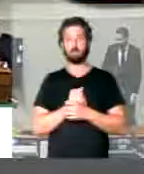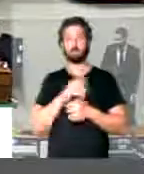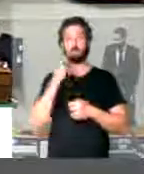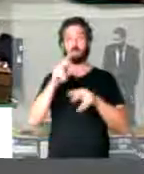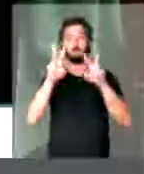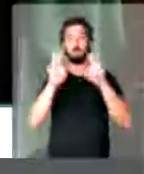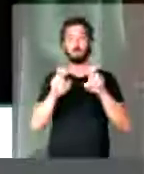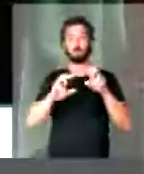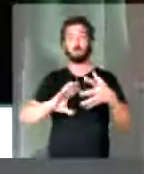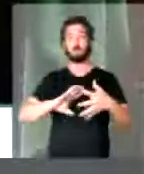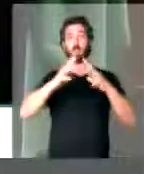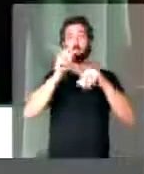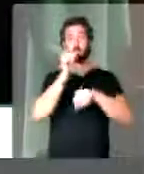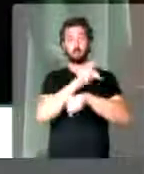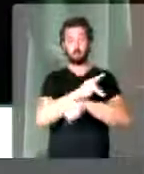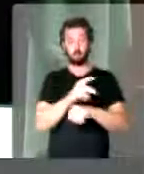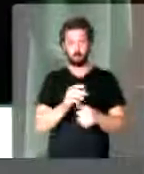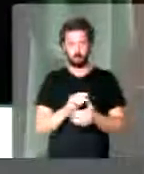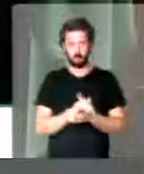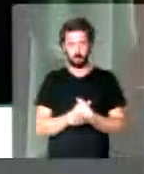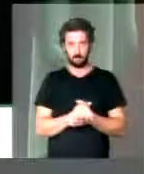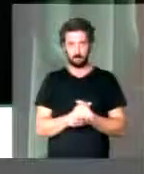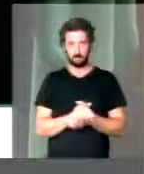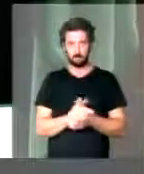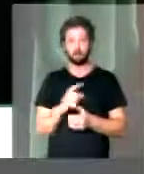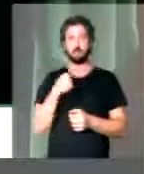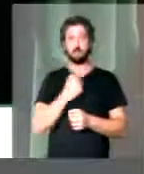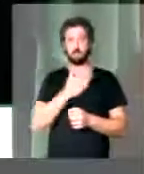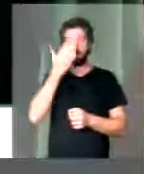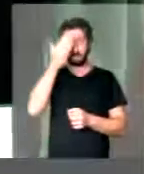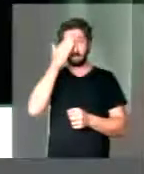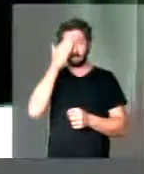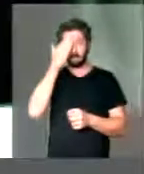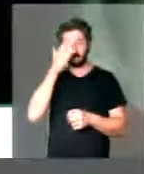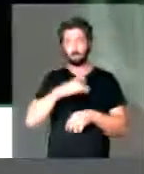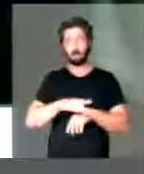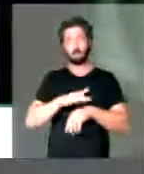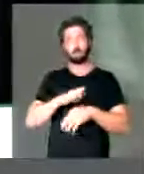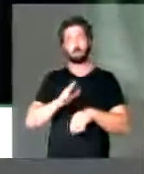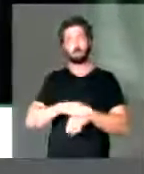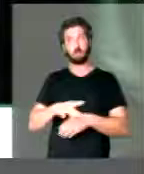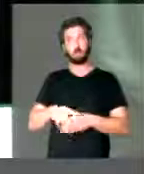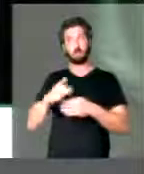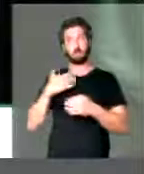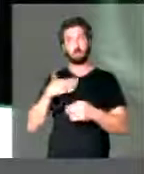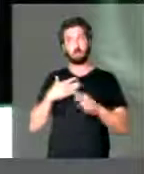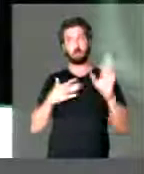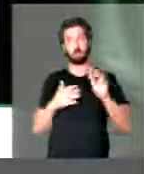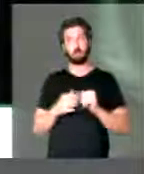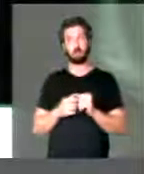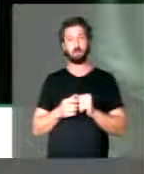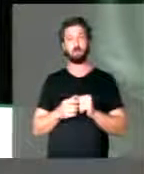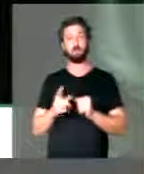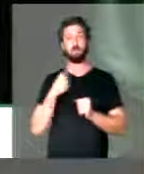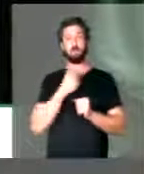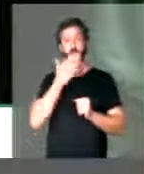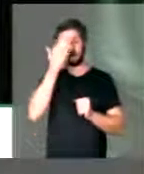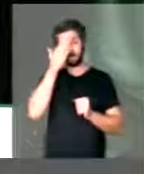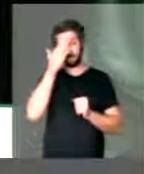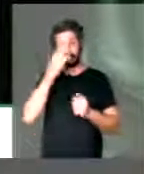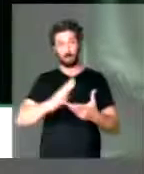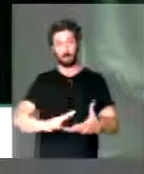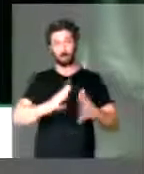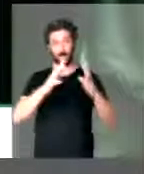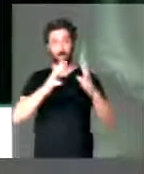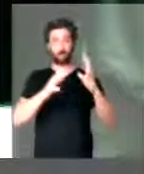trata a questão da reforma da Previdência. Quer ver como líder? Sabemos, o tempo de líder, presidente, sabemos que esta